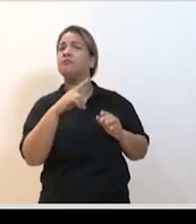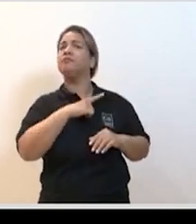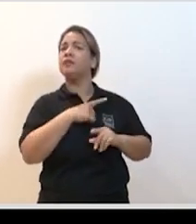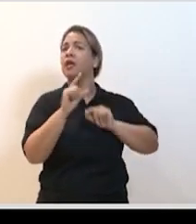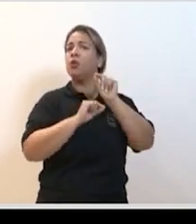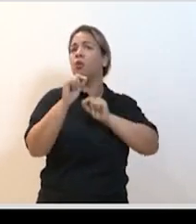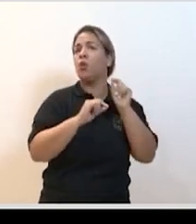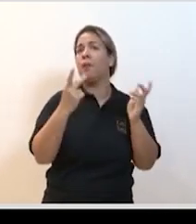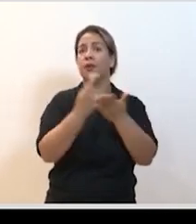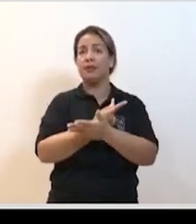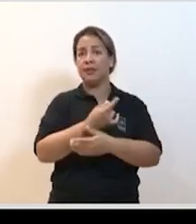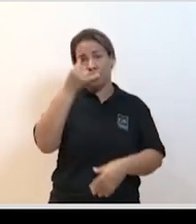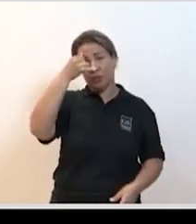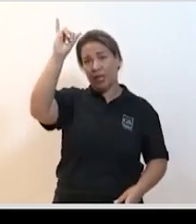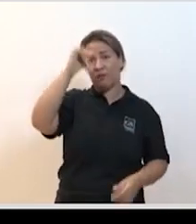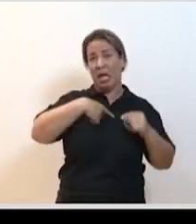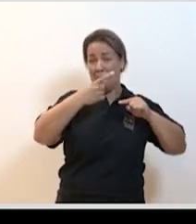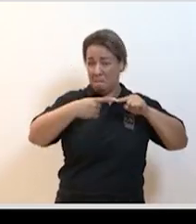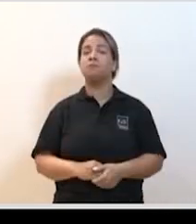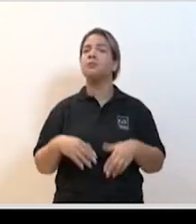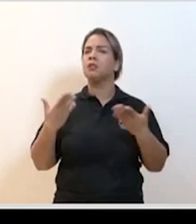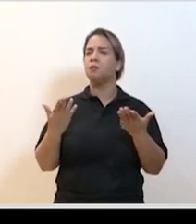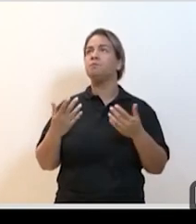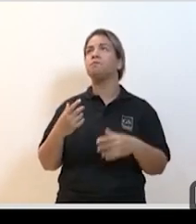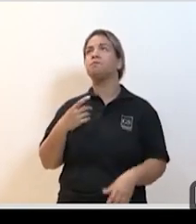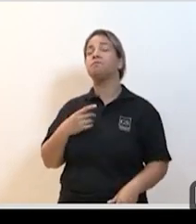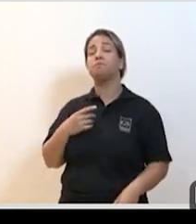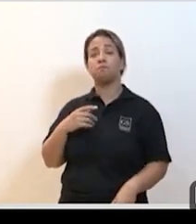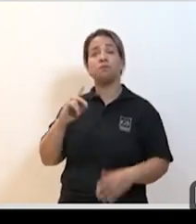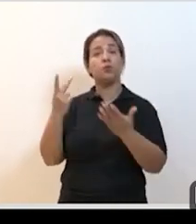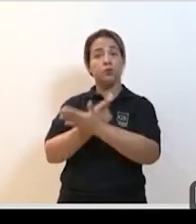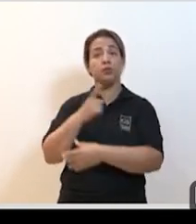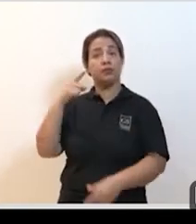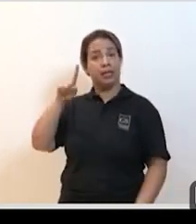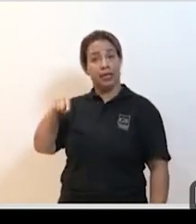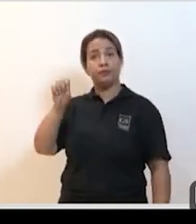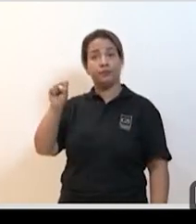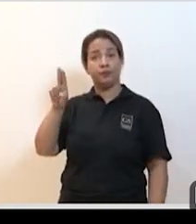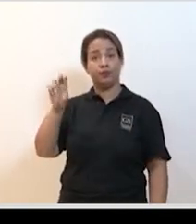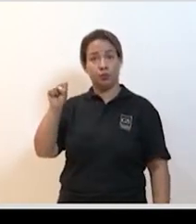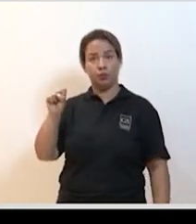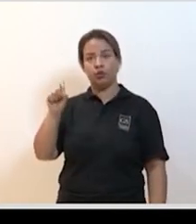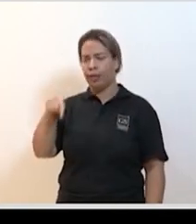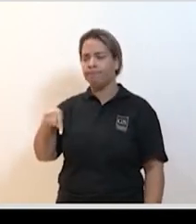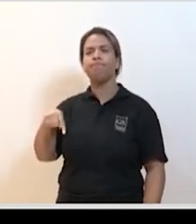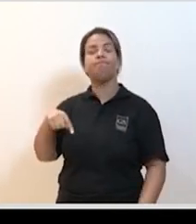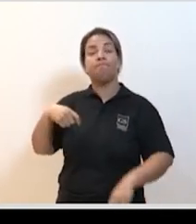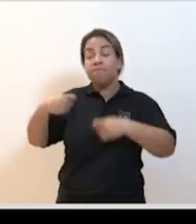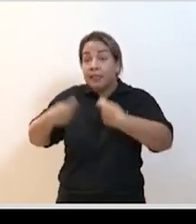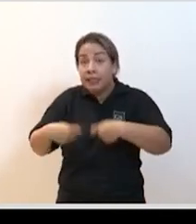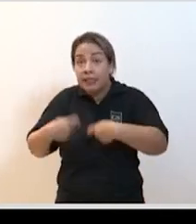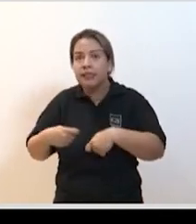que um novo pico apareça mais na frente pode passar o próximo por favor uma das coisas é o SUS sem dúvida nenhuma a gente tem